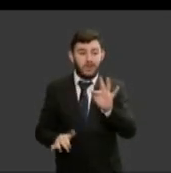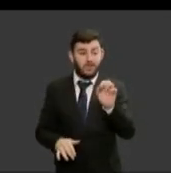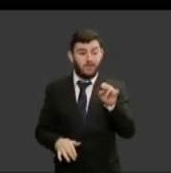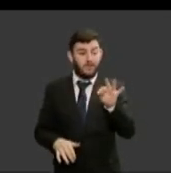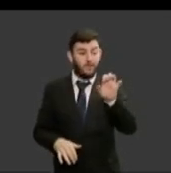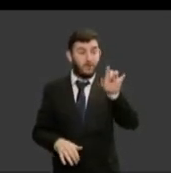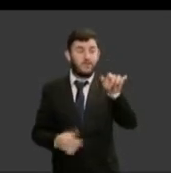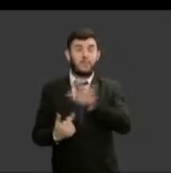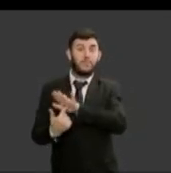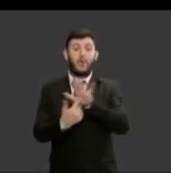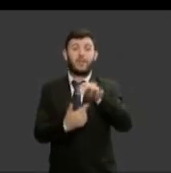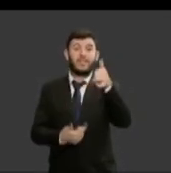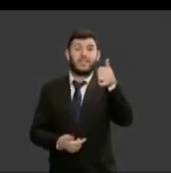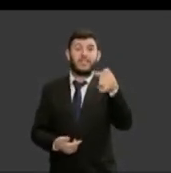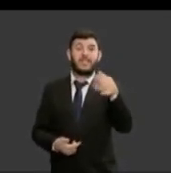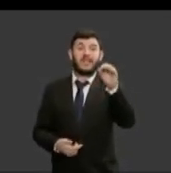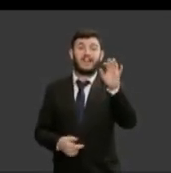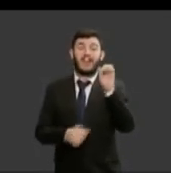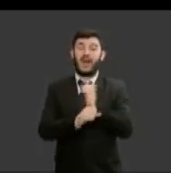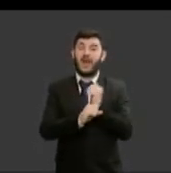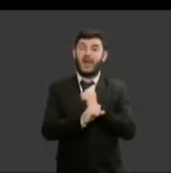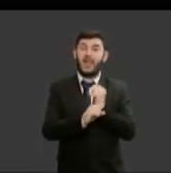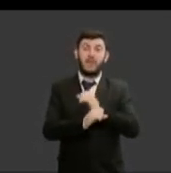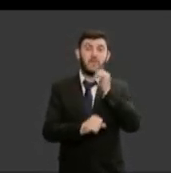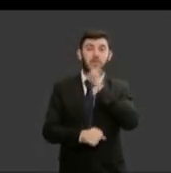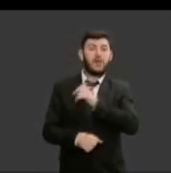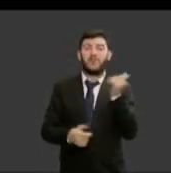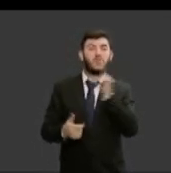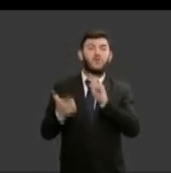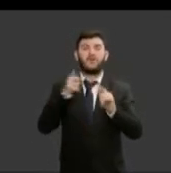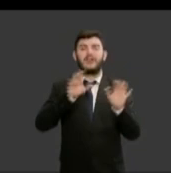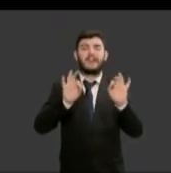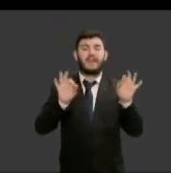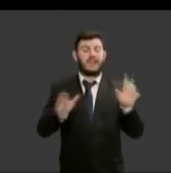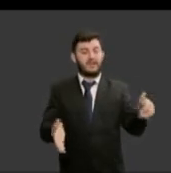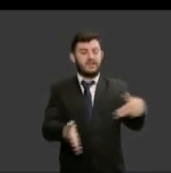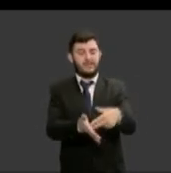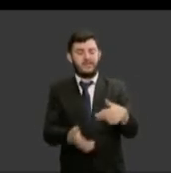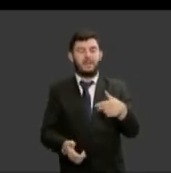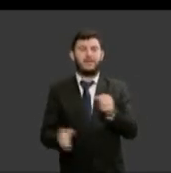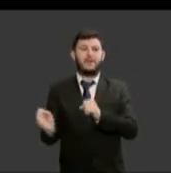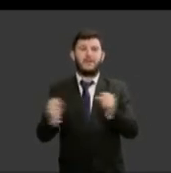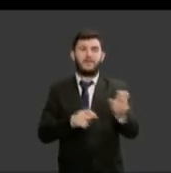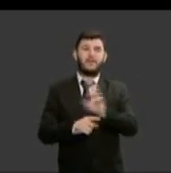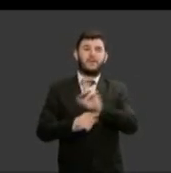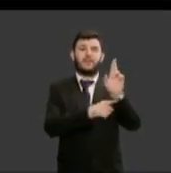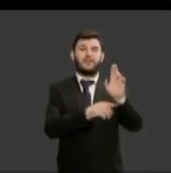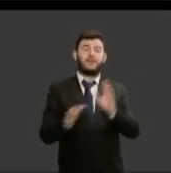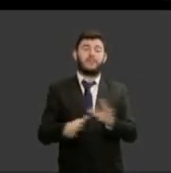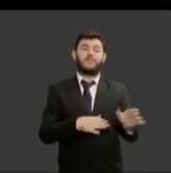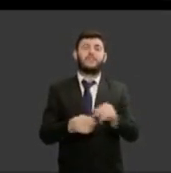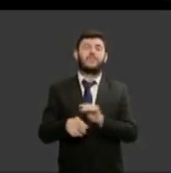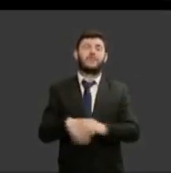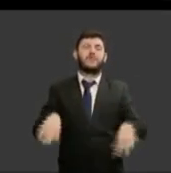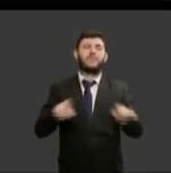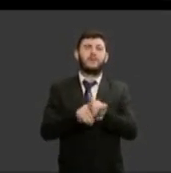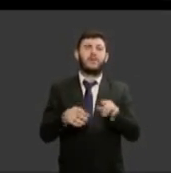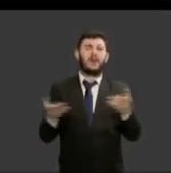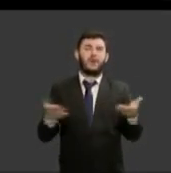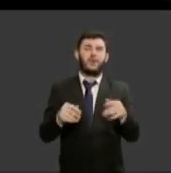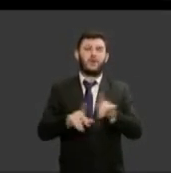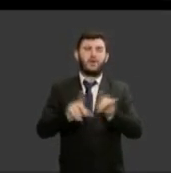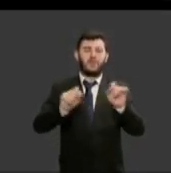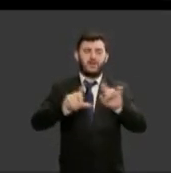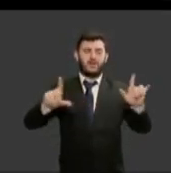anos e um quadro sobre a reforma trabalhista e previdenciária ela grava